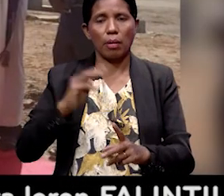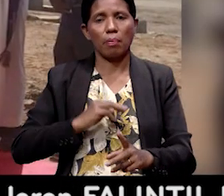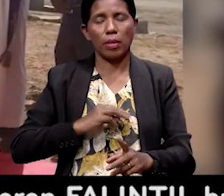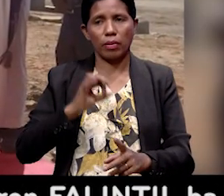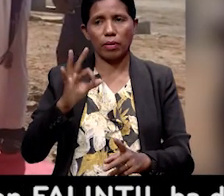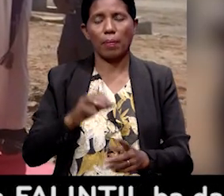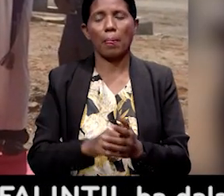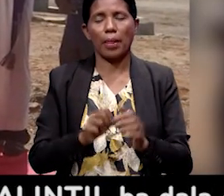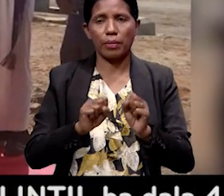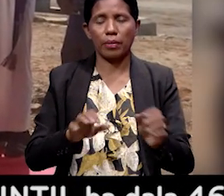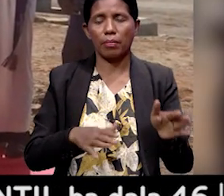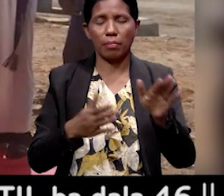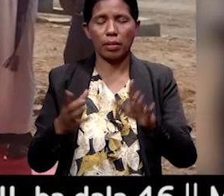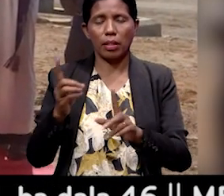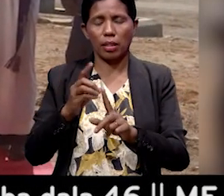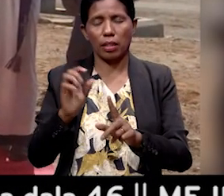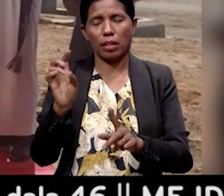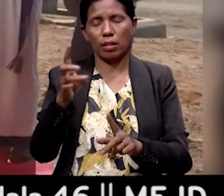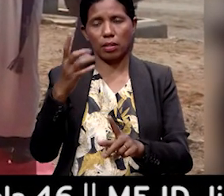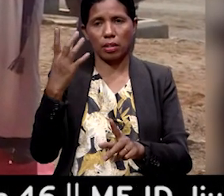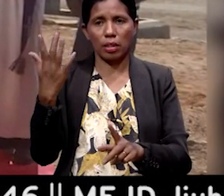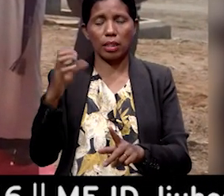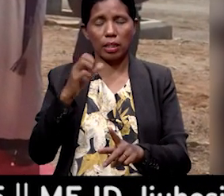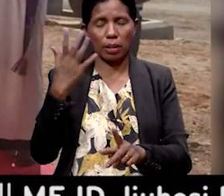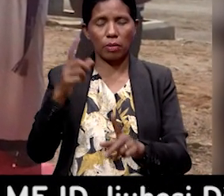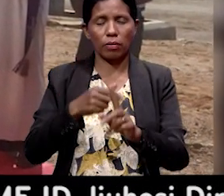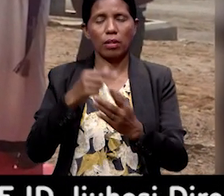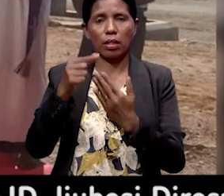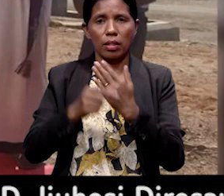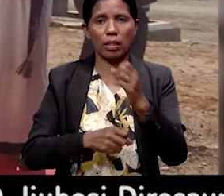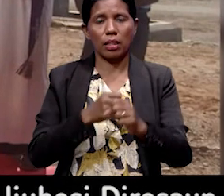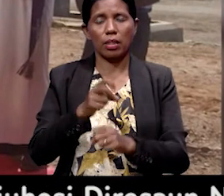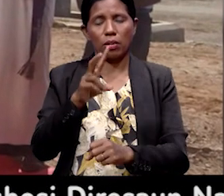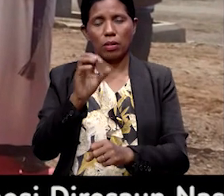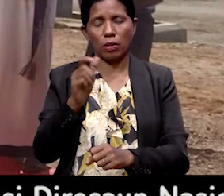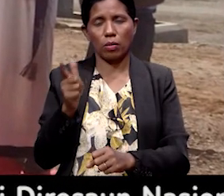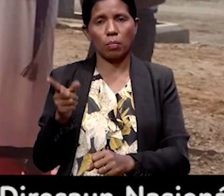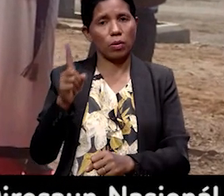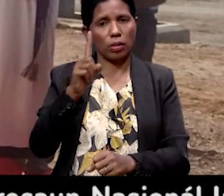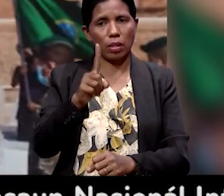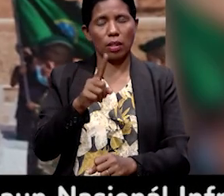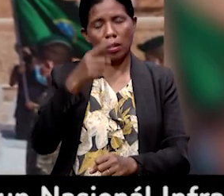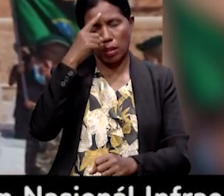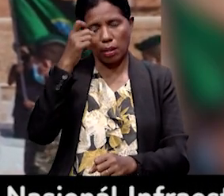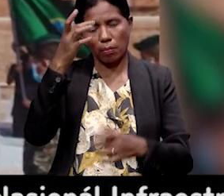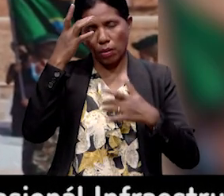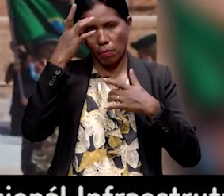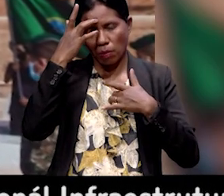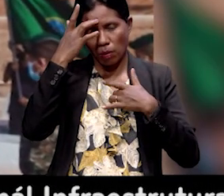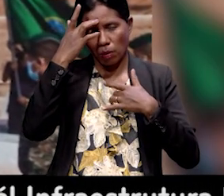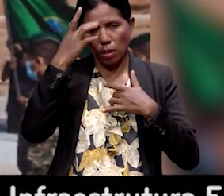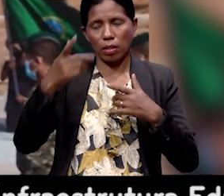Mauloko husi kmundu ia lorong hat nuluresing lima fulang agosto tindanrihung rua rua nuluresing ida, tamba moras rins